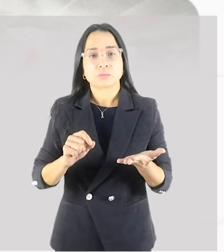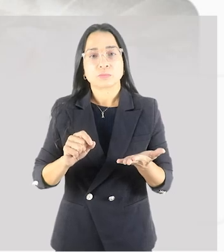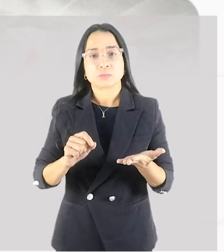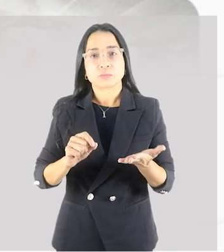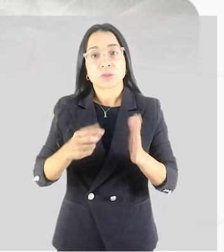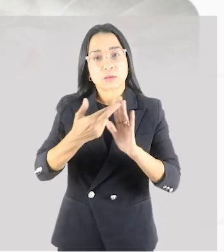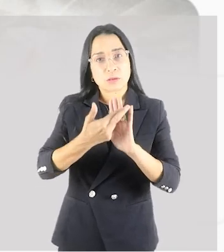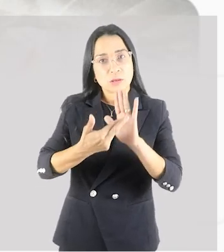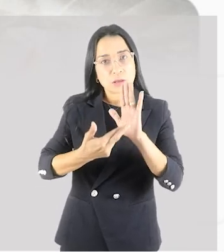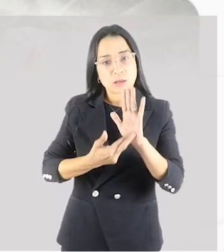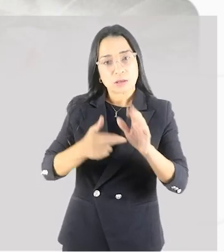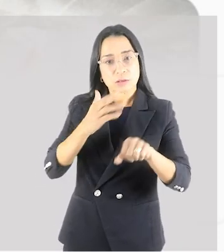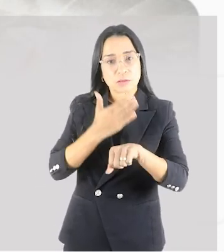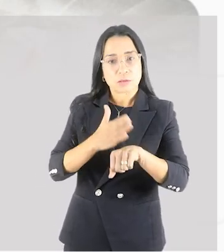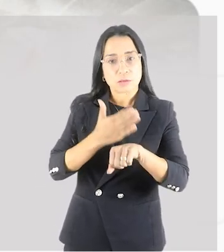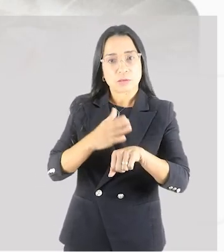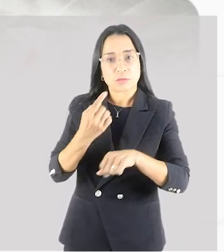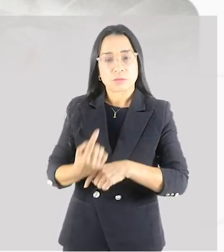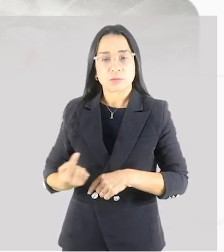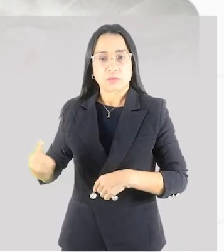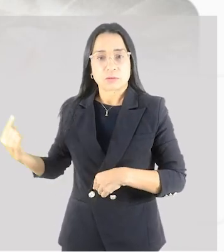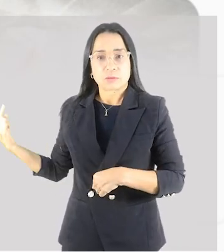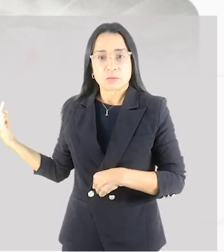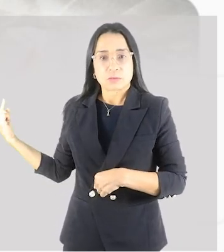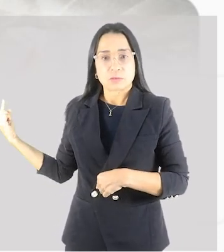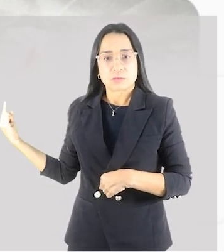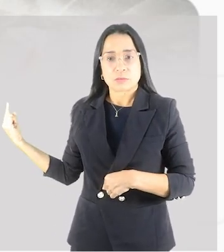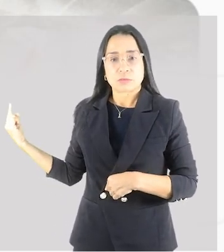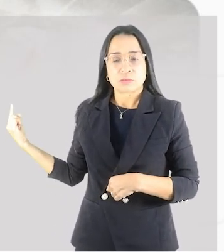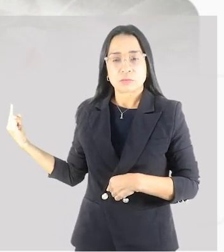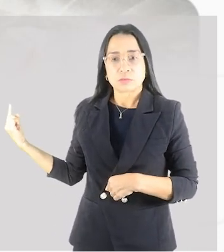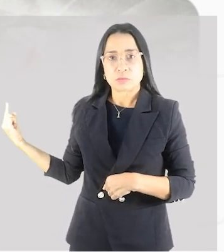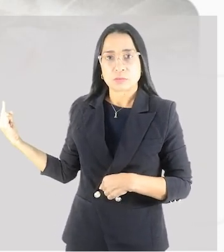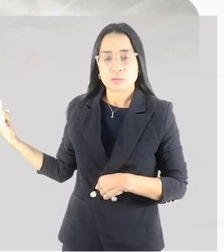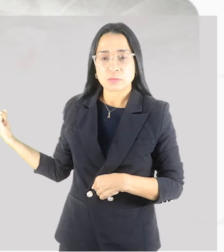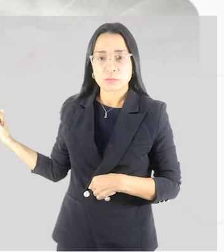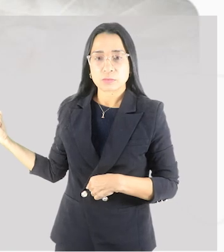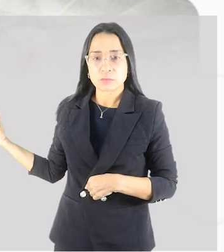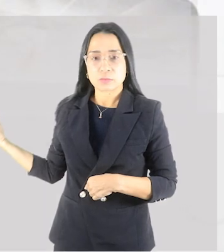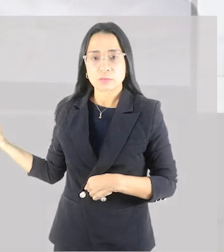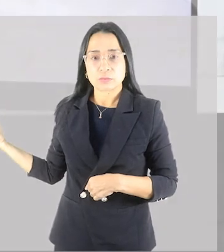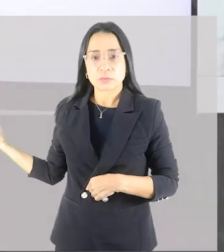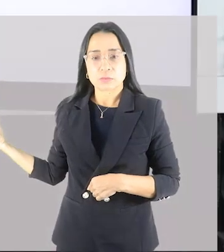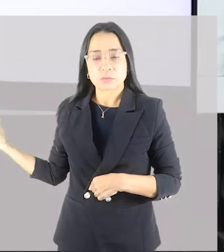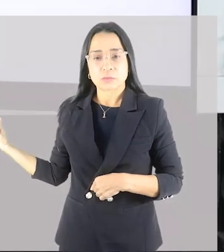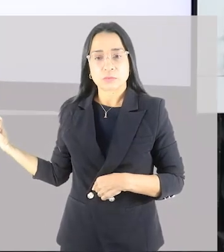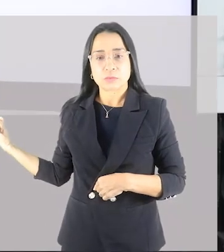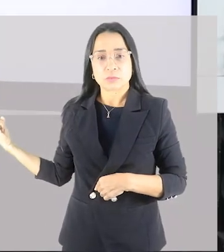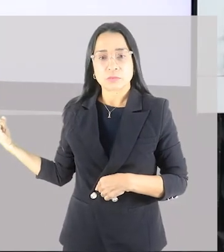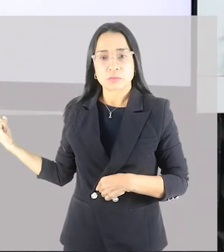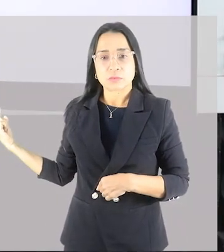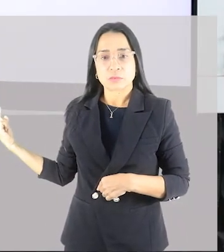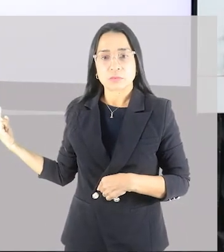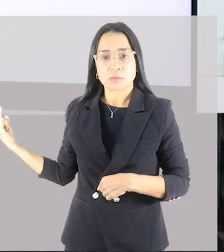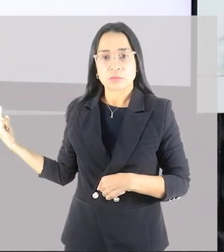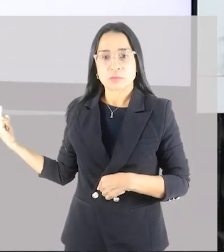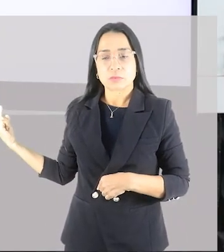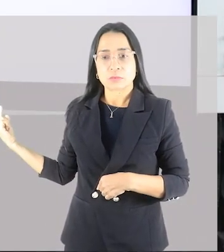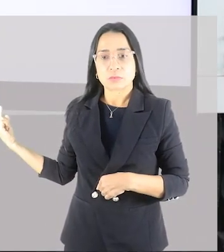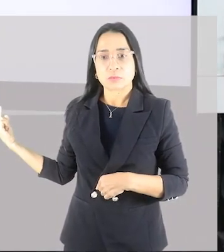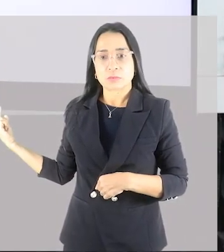estão relacionados com uma série de leis que compreendem as alterações biológicas